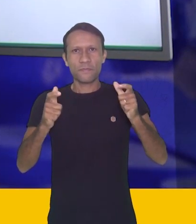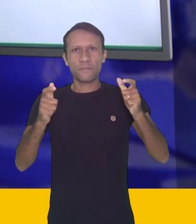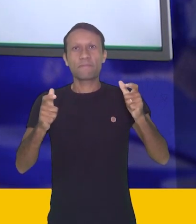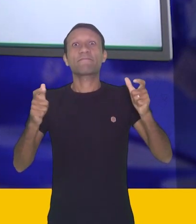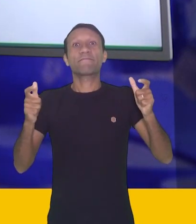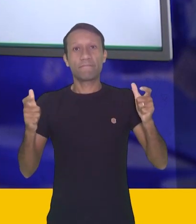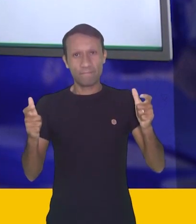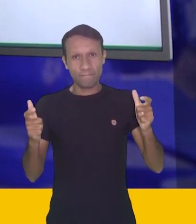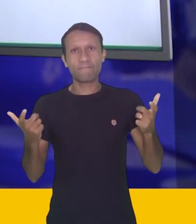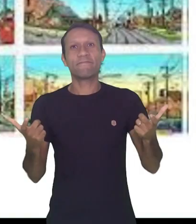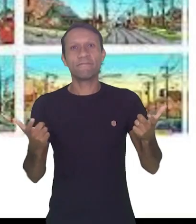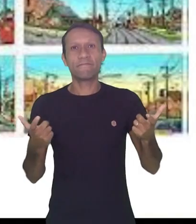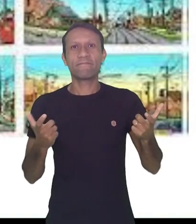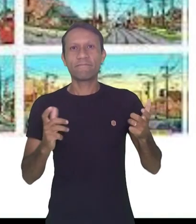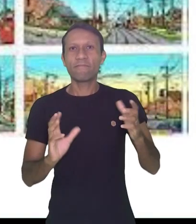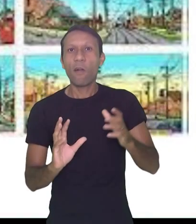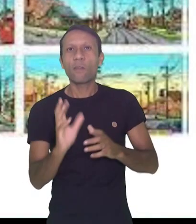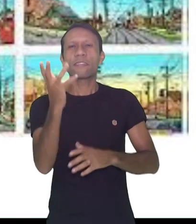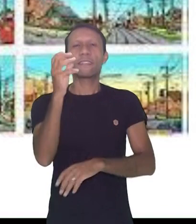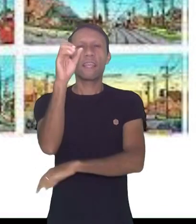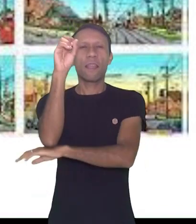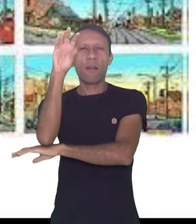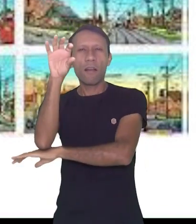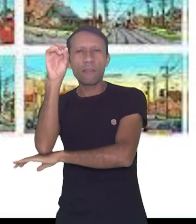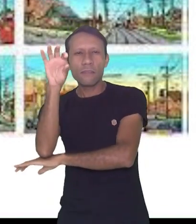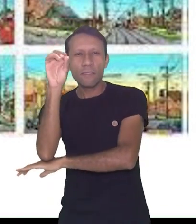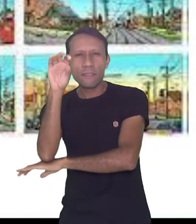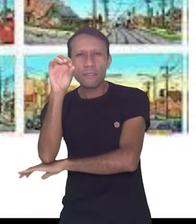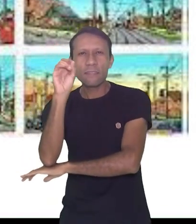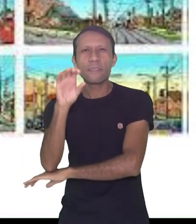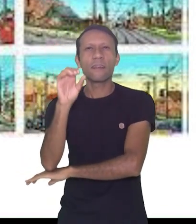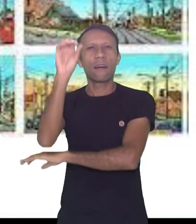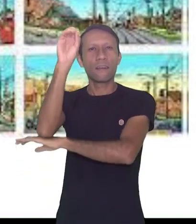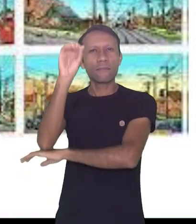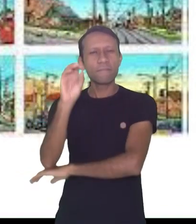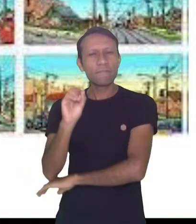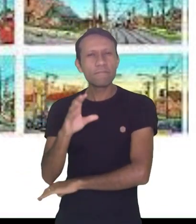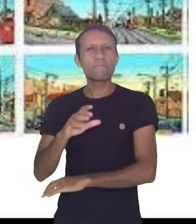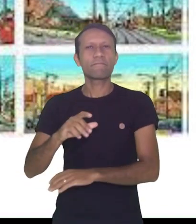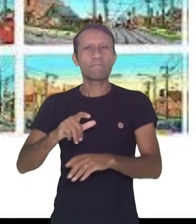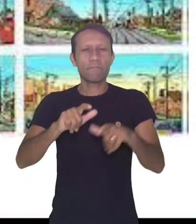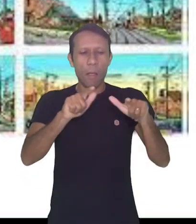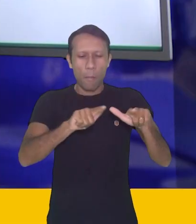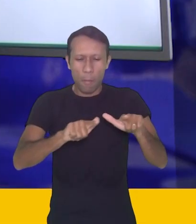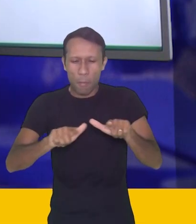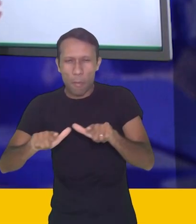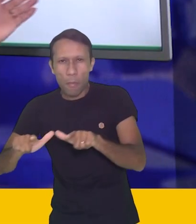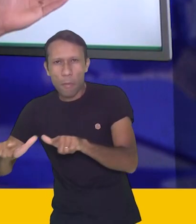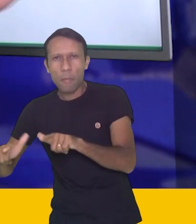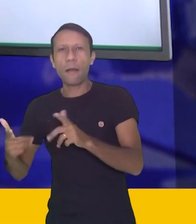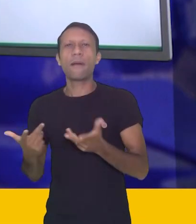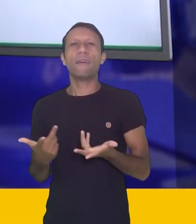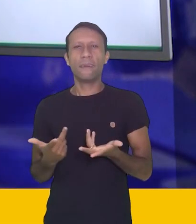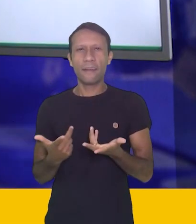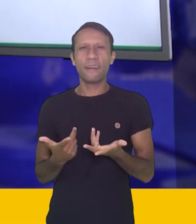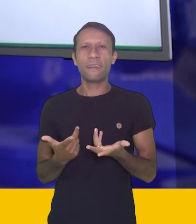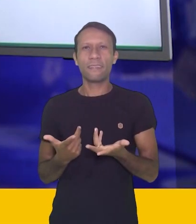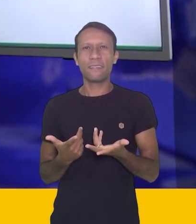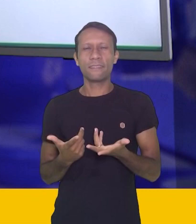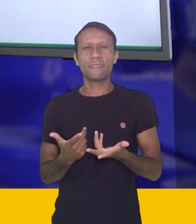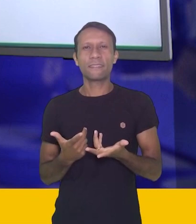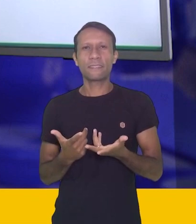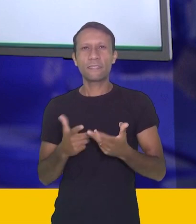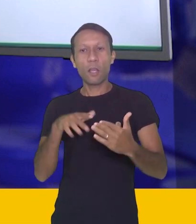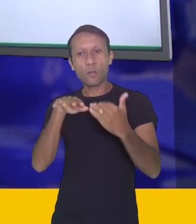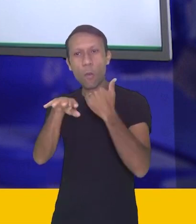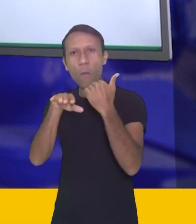crescendo, vai surgindo em semáforos, as ruas vão sendo asfaltadas e ela vai sendo tomada por meios